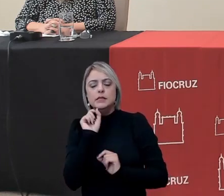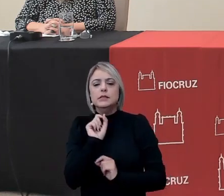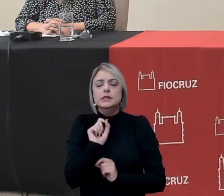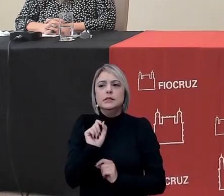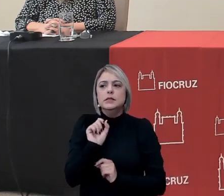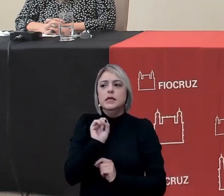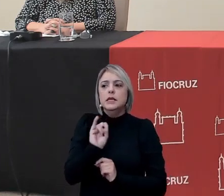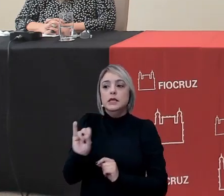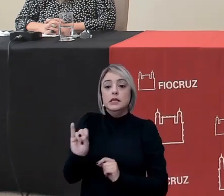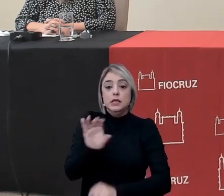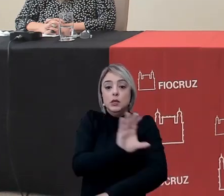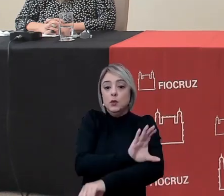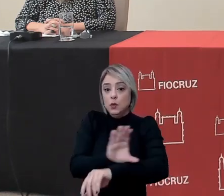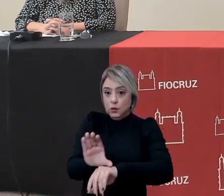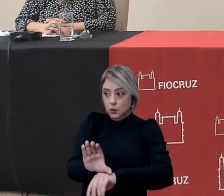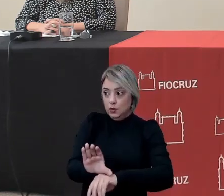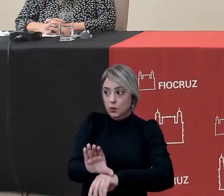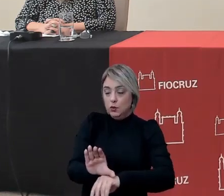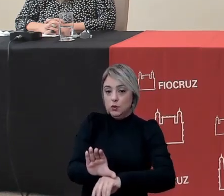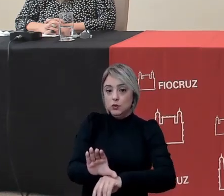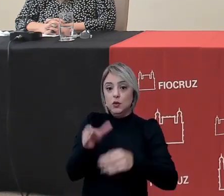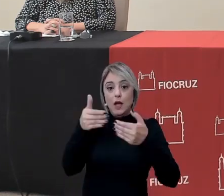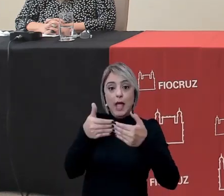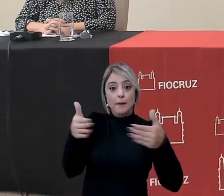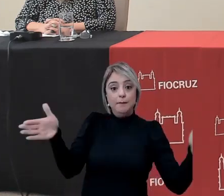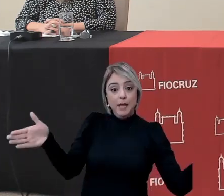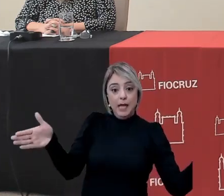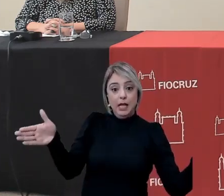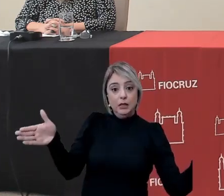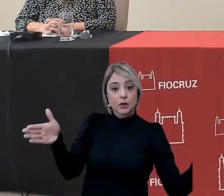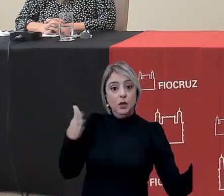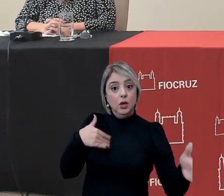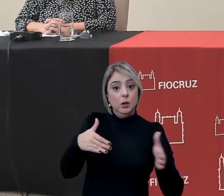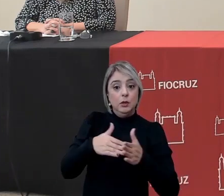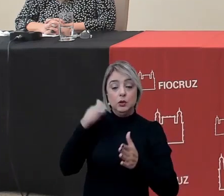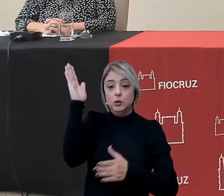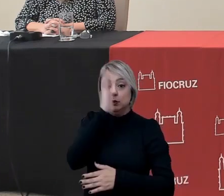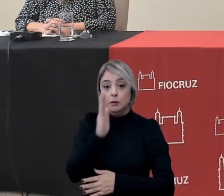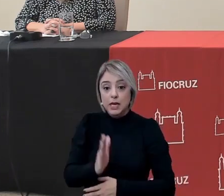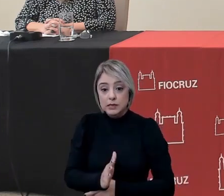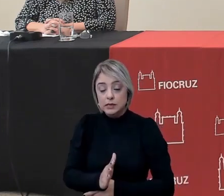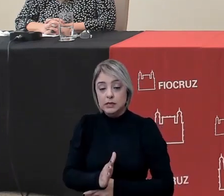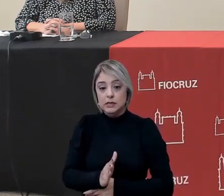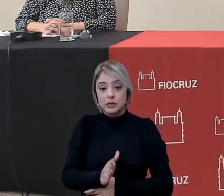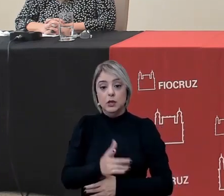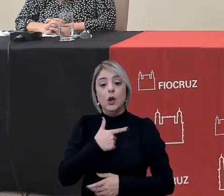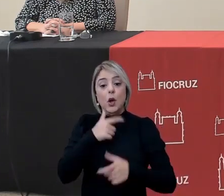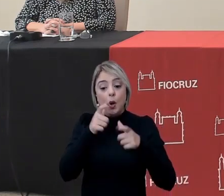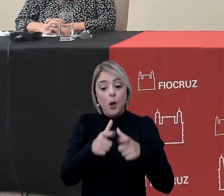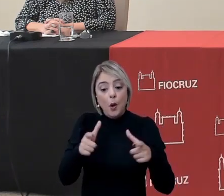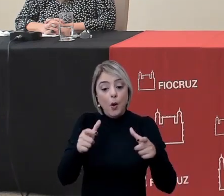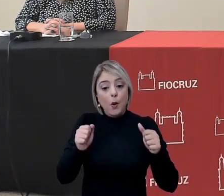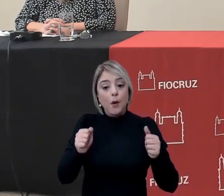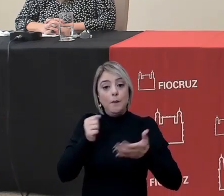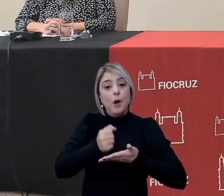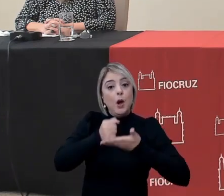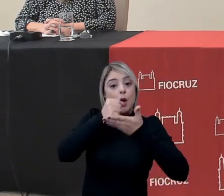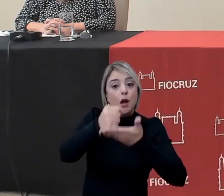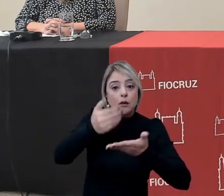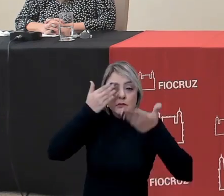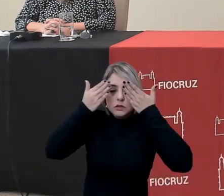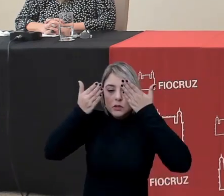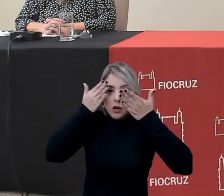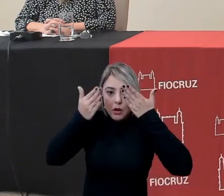se o curso ele vai ser aberto para todo o Brasil o curso poderia ampliar o apoio